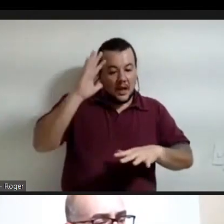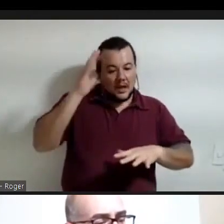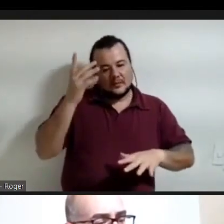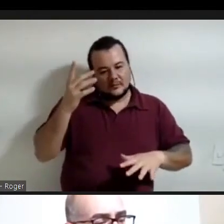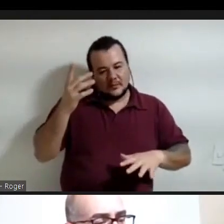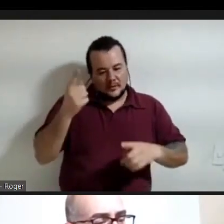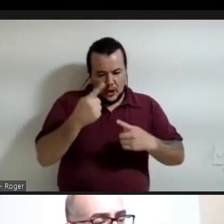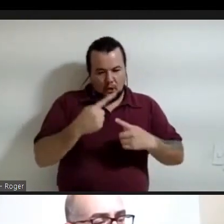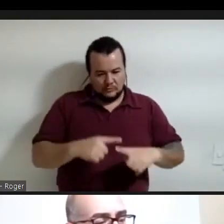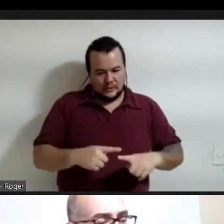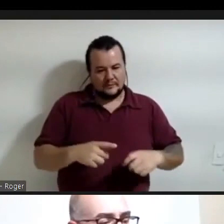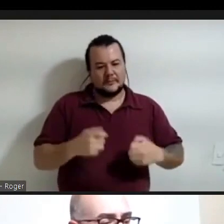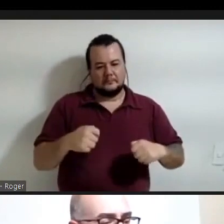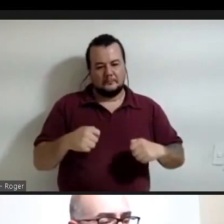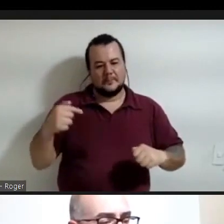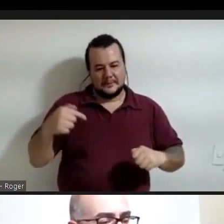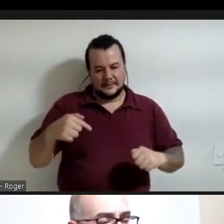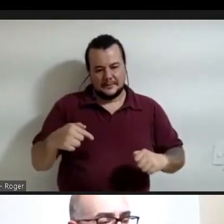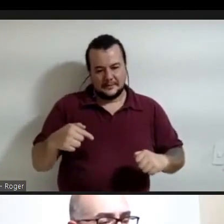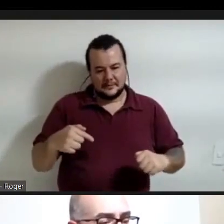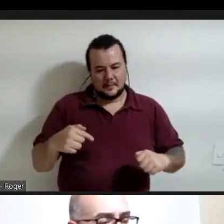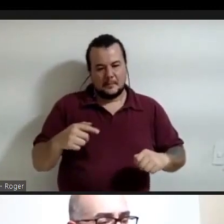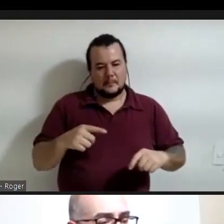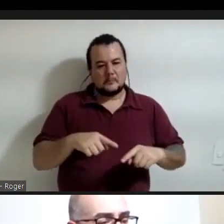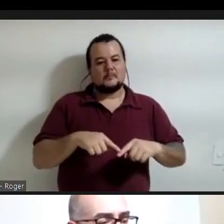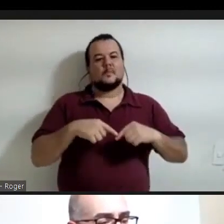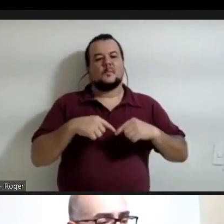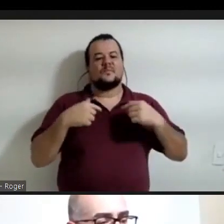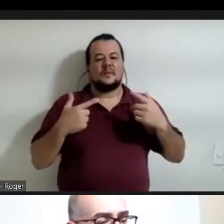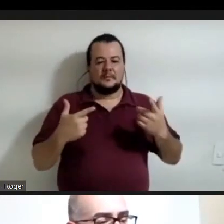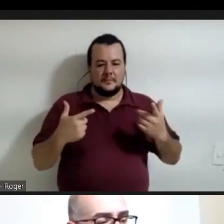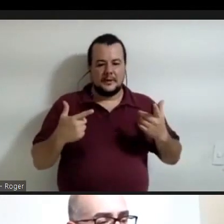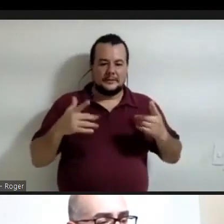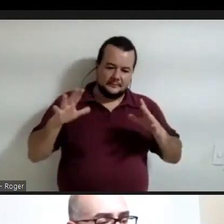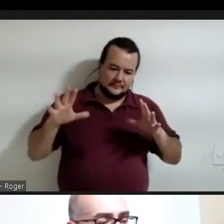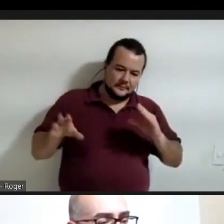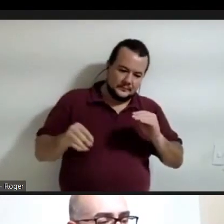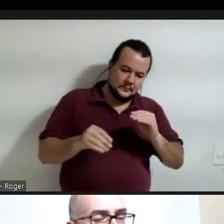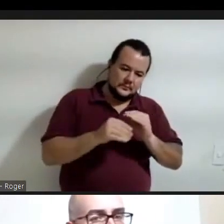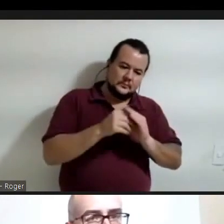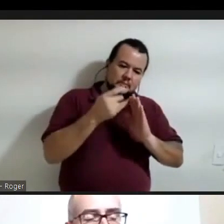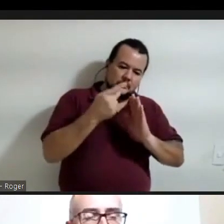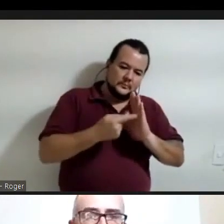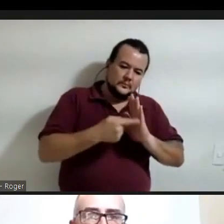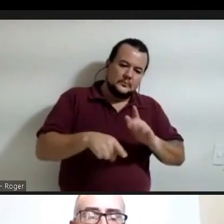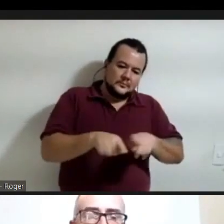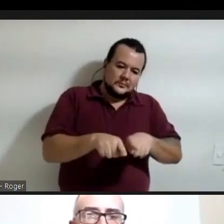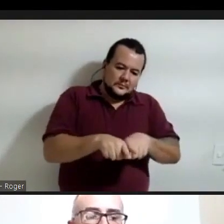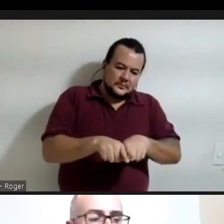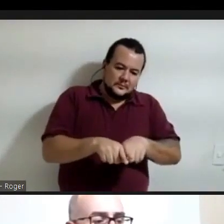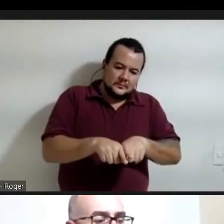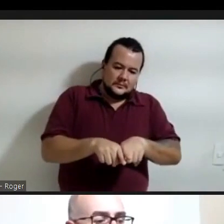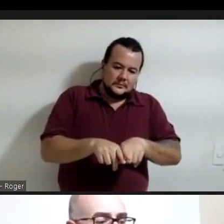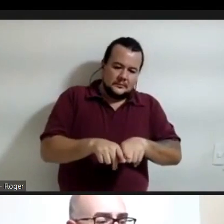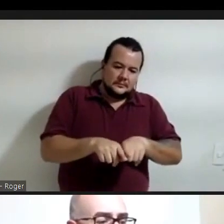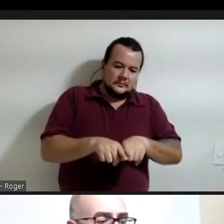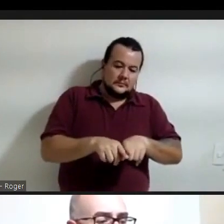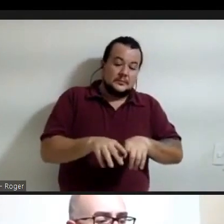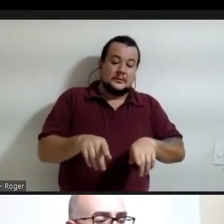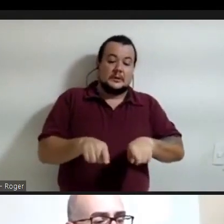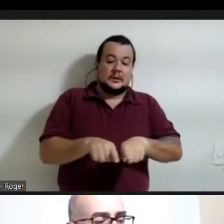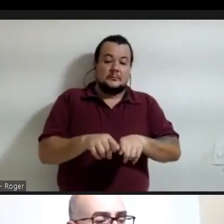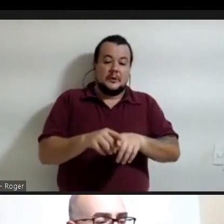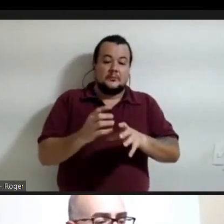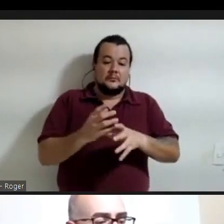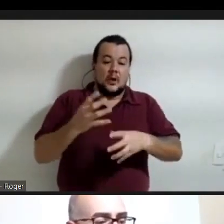necessário, porque de fato a gente precisa que isso seja incluído nos projetos, inclusive o arquiteto e urbanista, pelo menos aqui